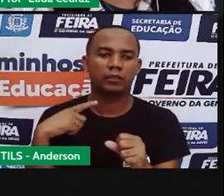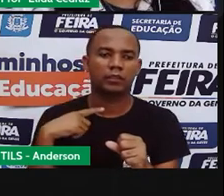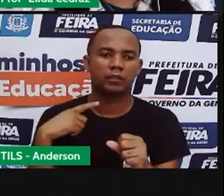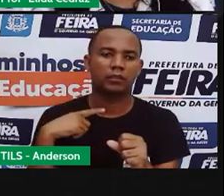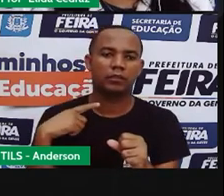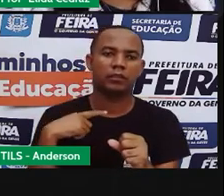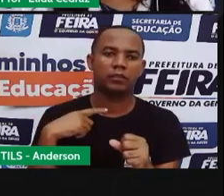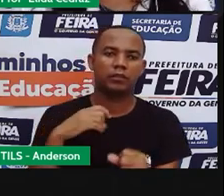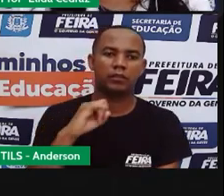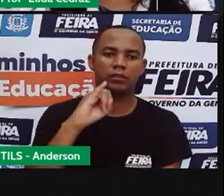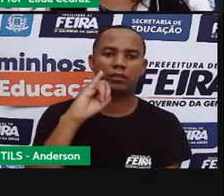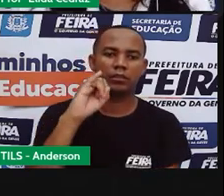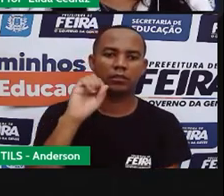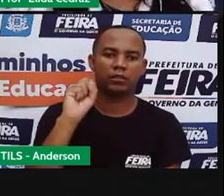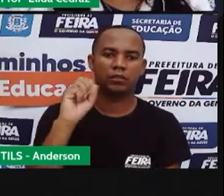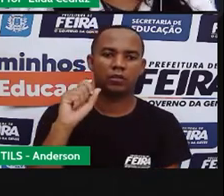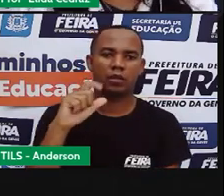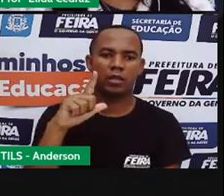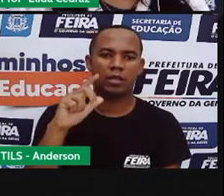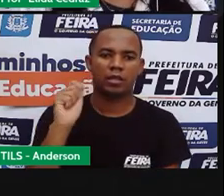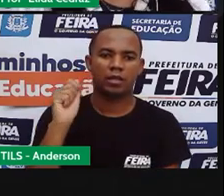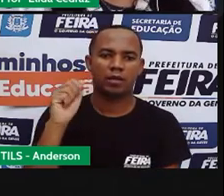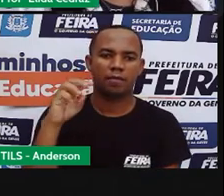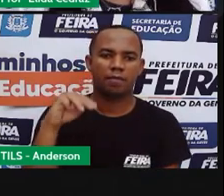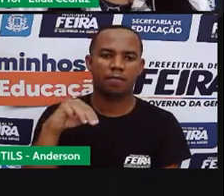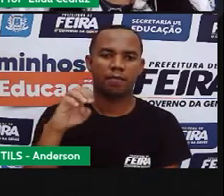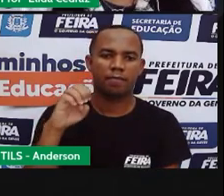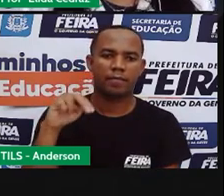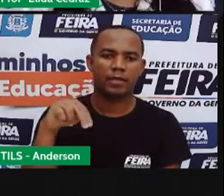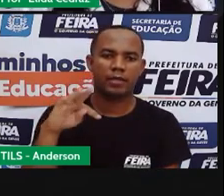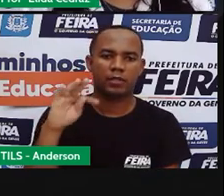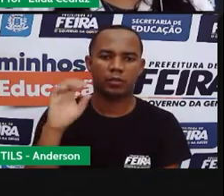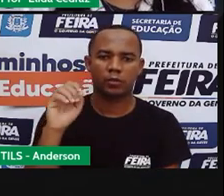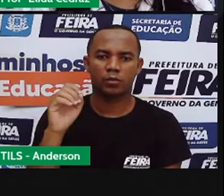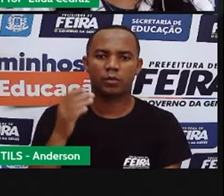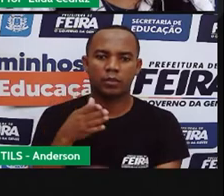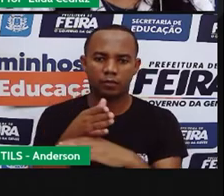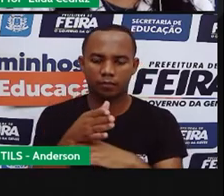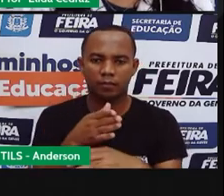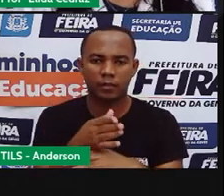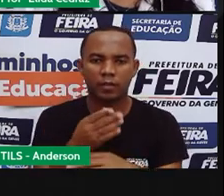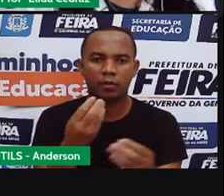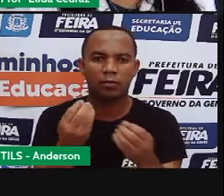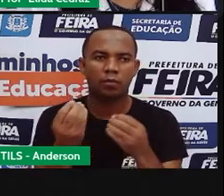térmico e ativo. Isso significa que dentro dessa construção,